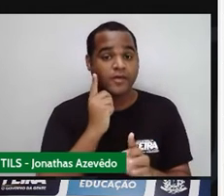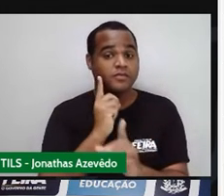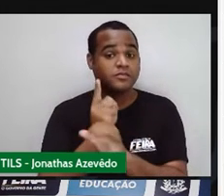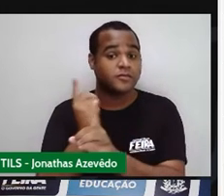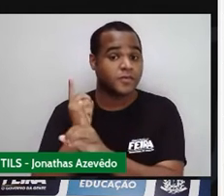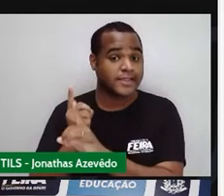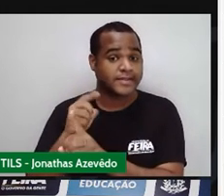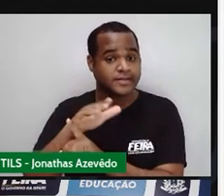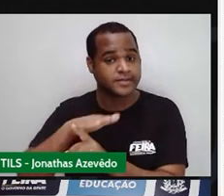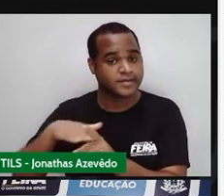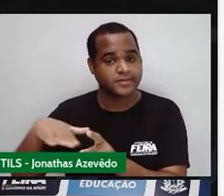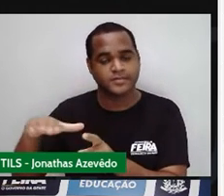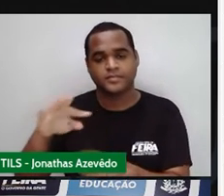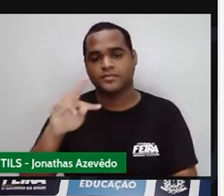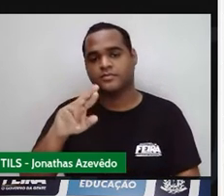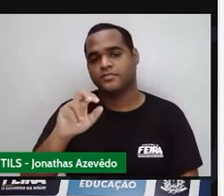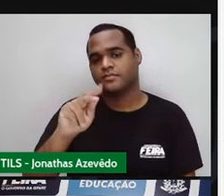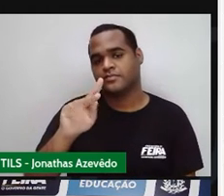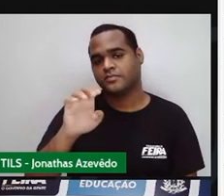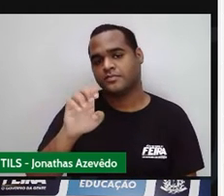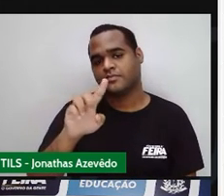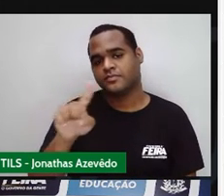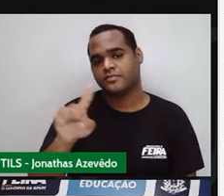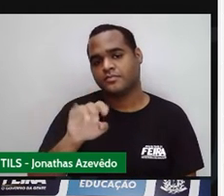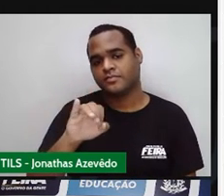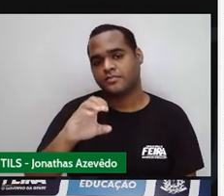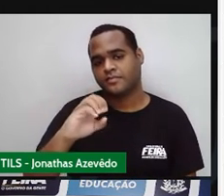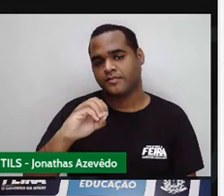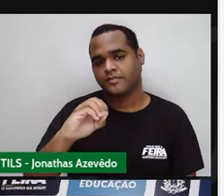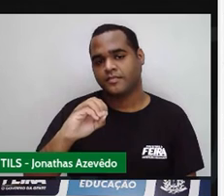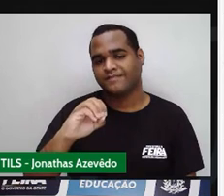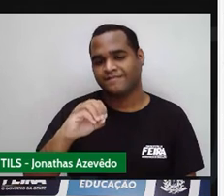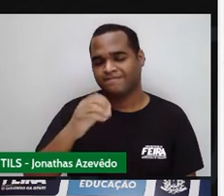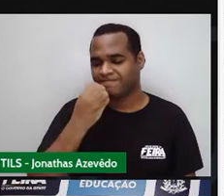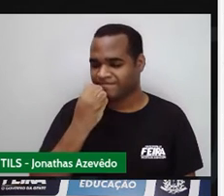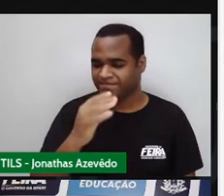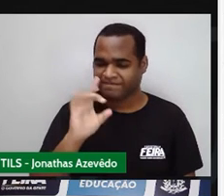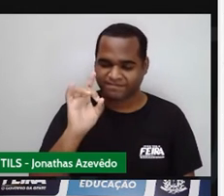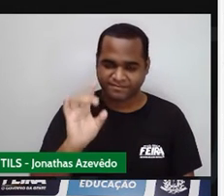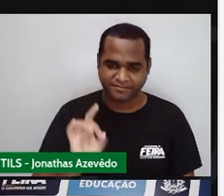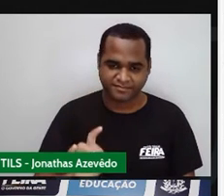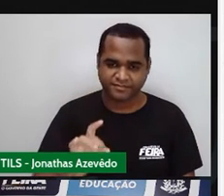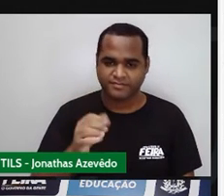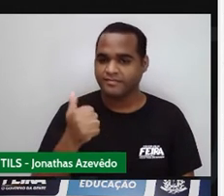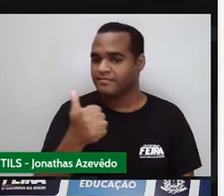trapézio. Que bacana, hein? Não é verdade?